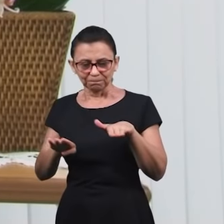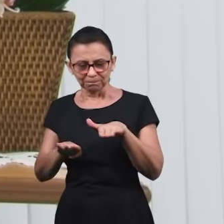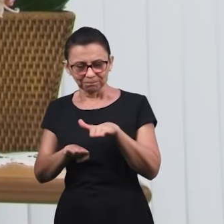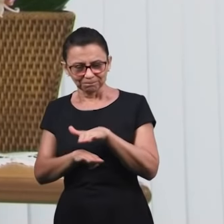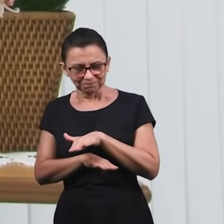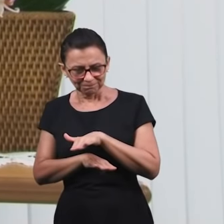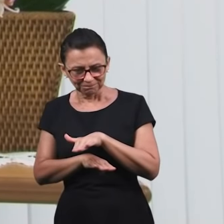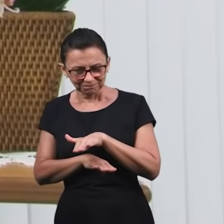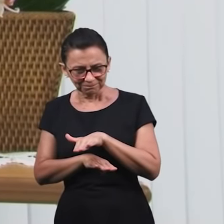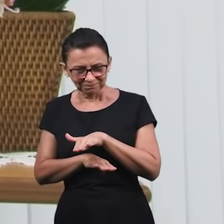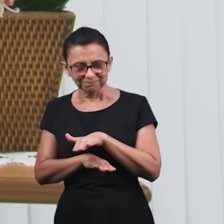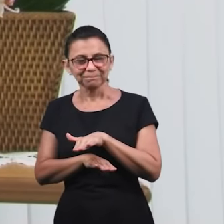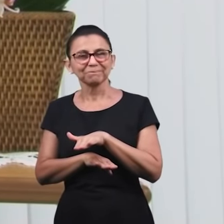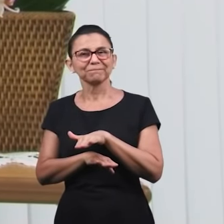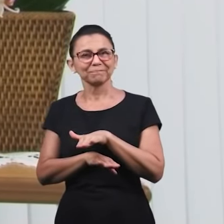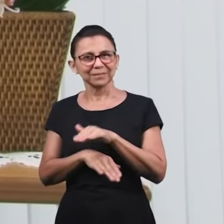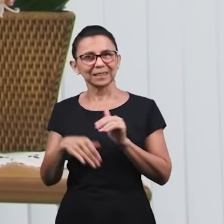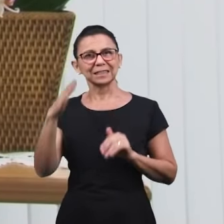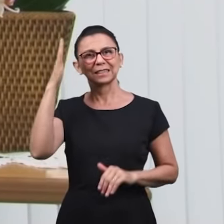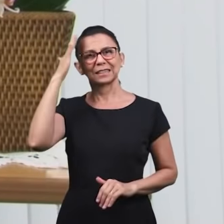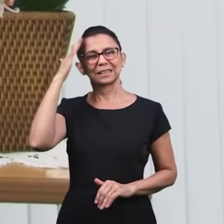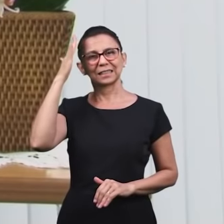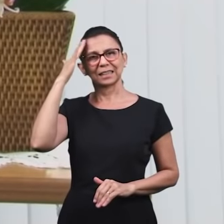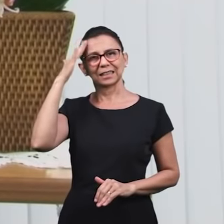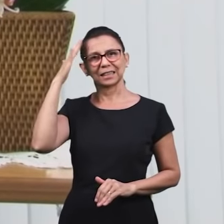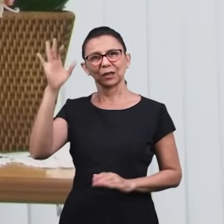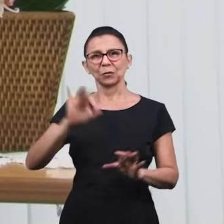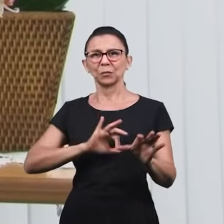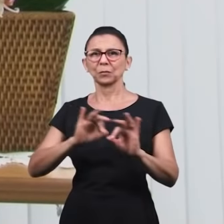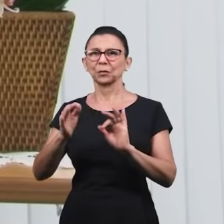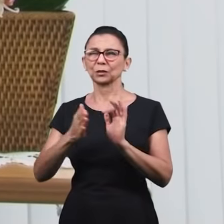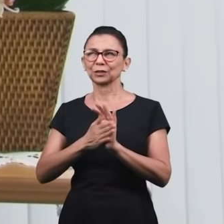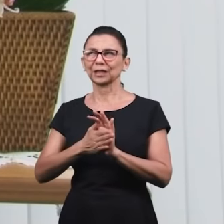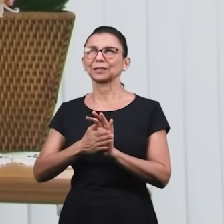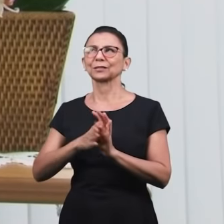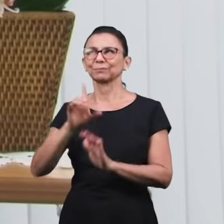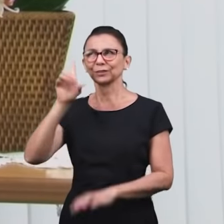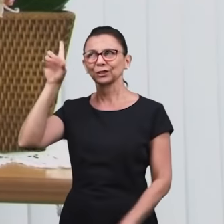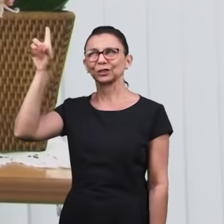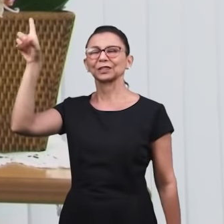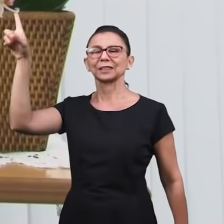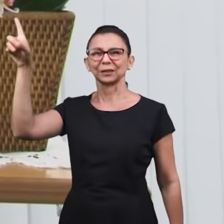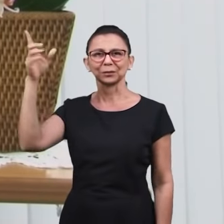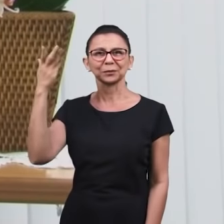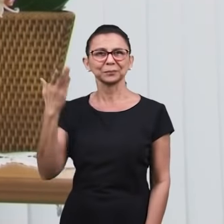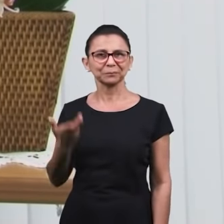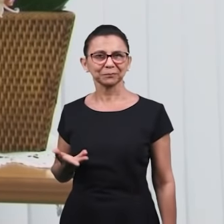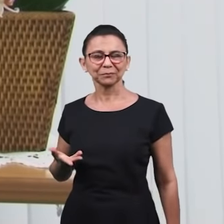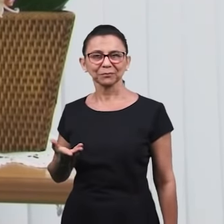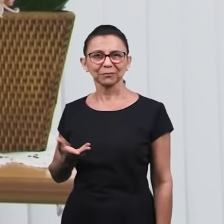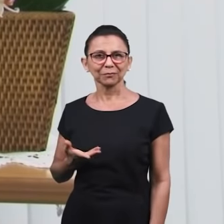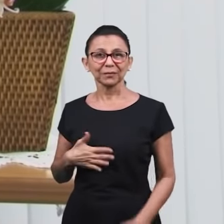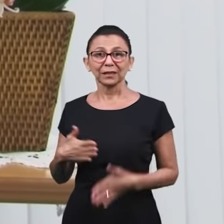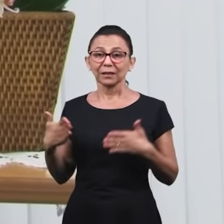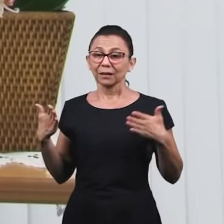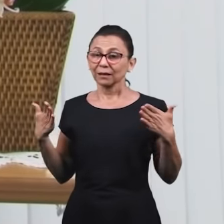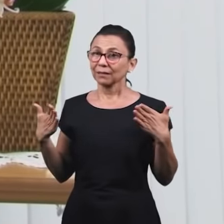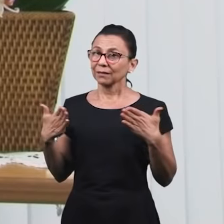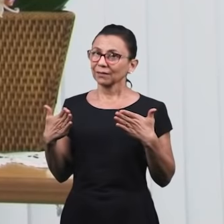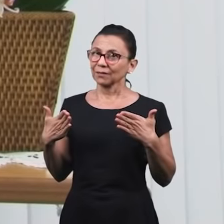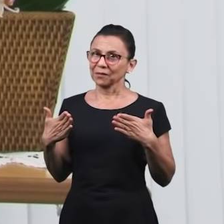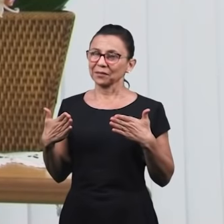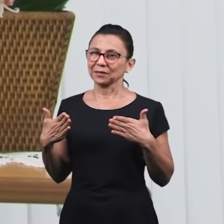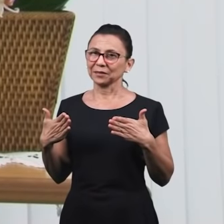da graça que estava se revelando a ele naquele momento. Em outro momento, Paulo diz assim, eu considero tudo isso como esterco, ou seja, como nada.